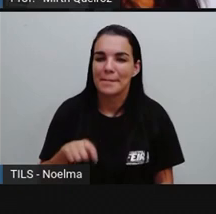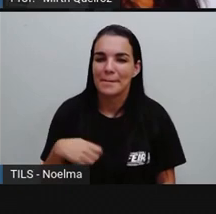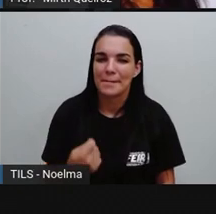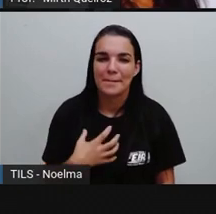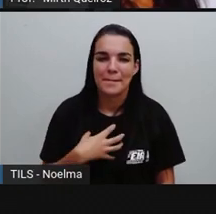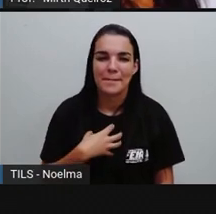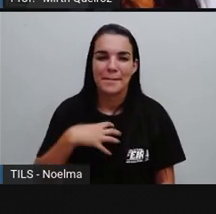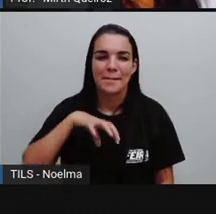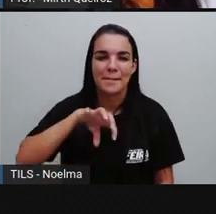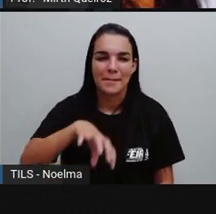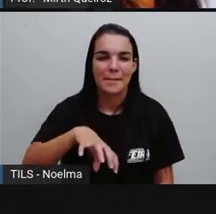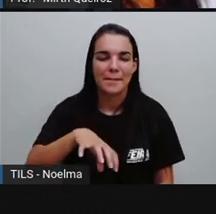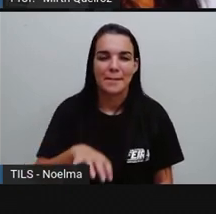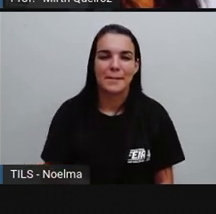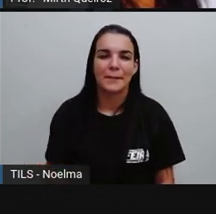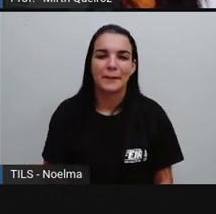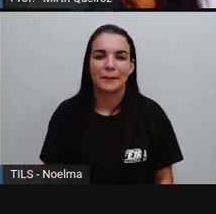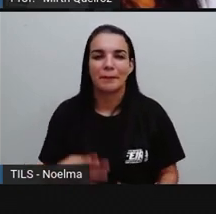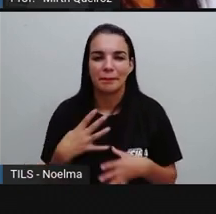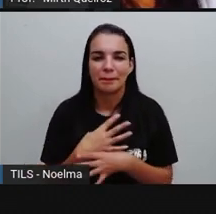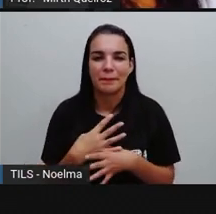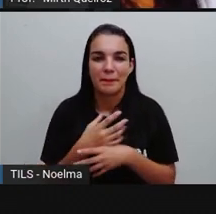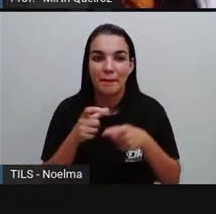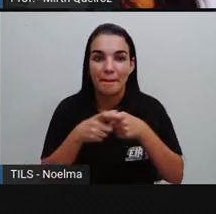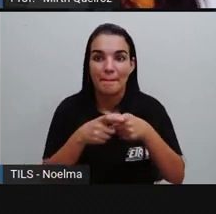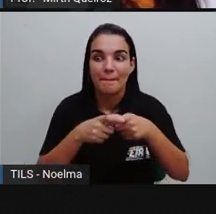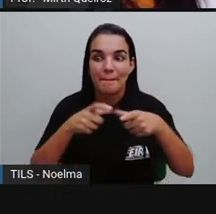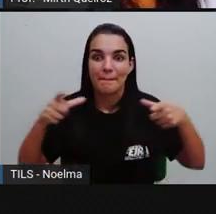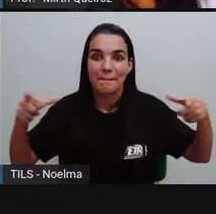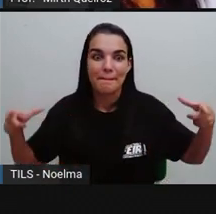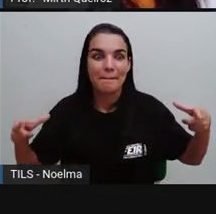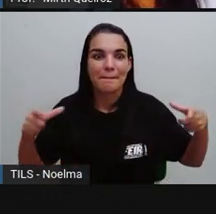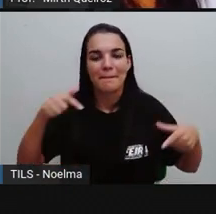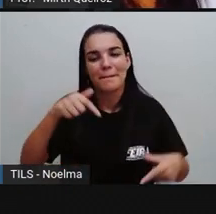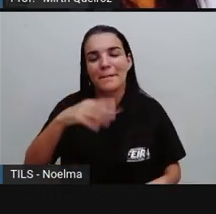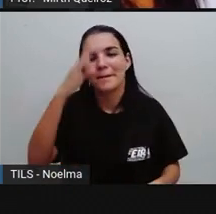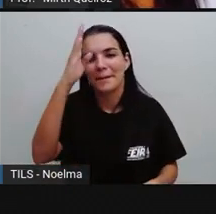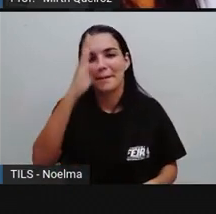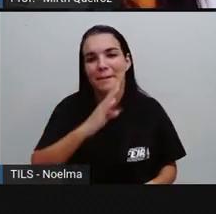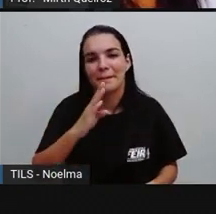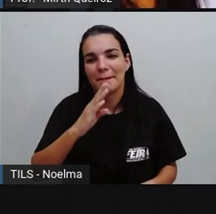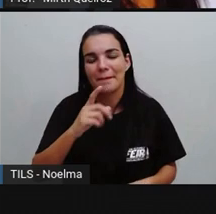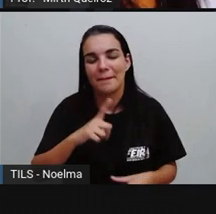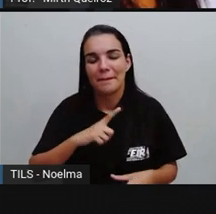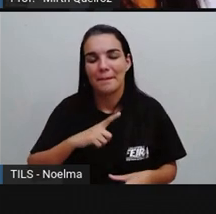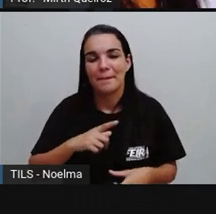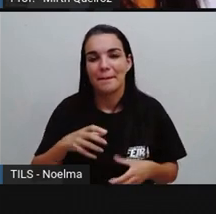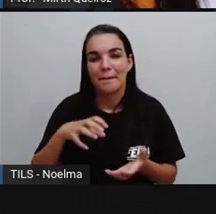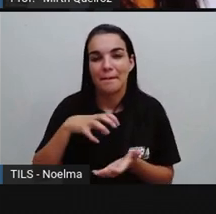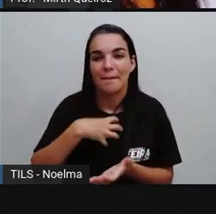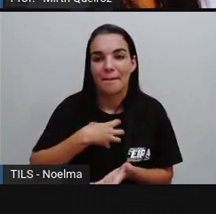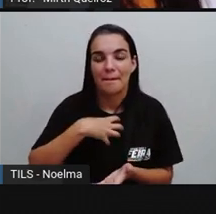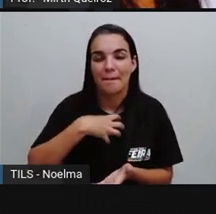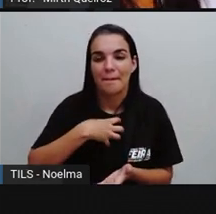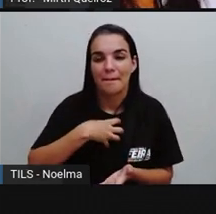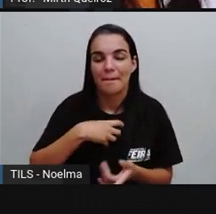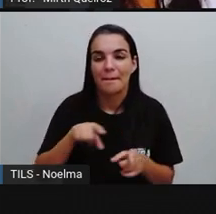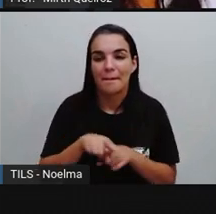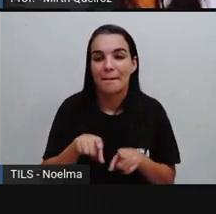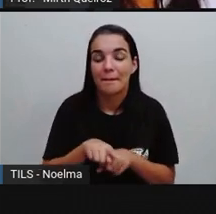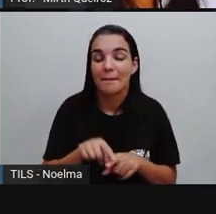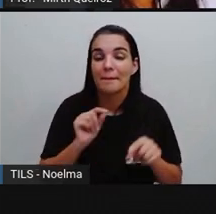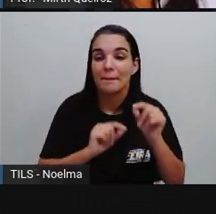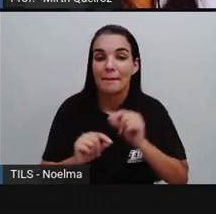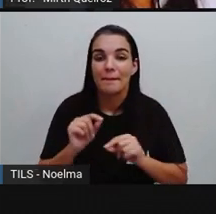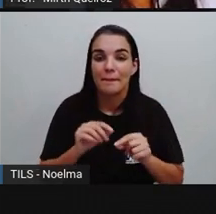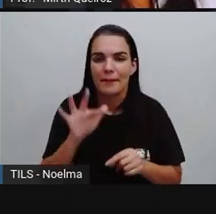sendo aí a cidade, a maior cidade da Bahia, principalmente em relação à população. E Feira de